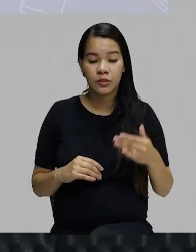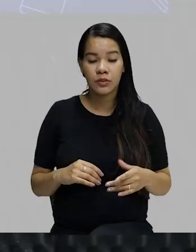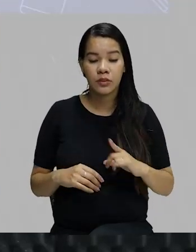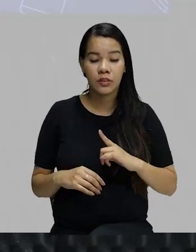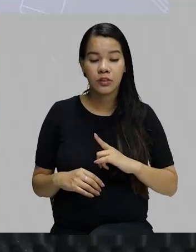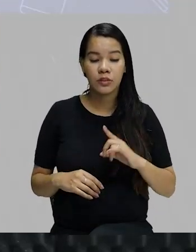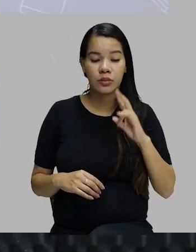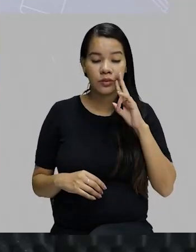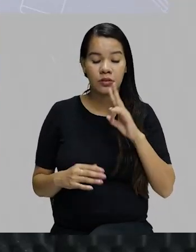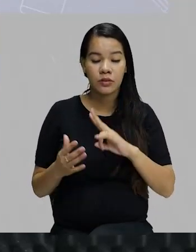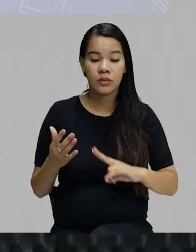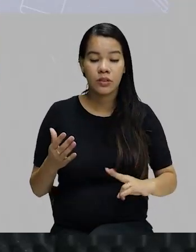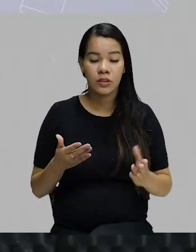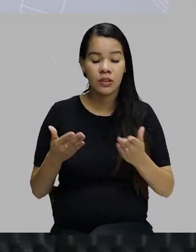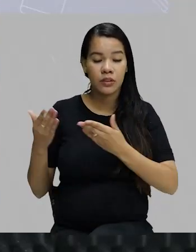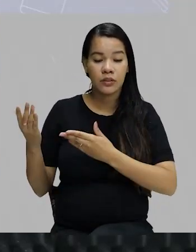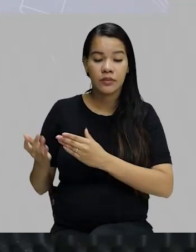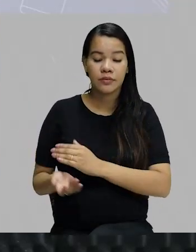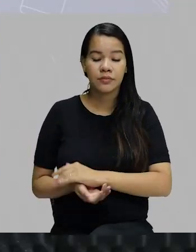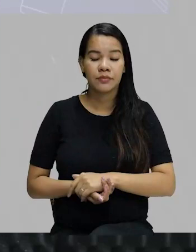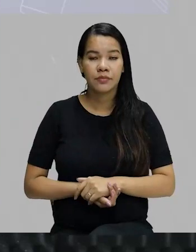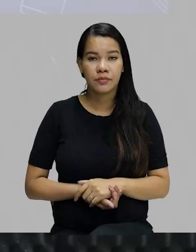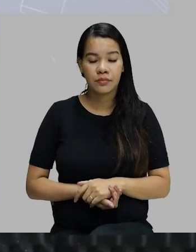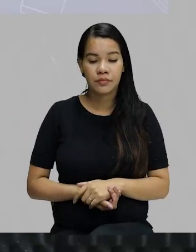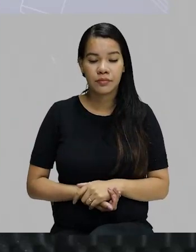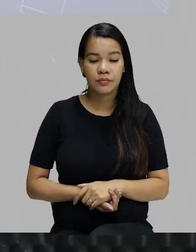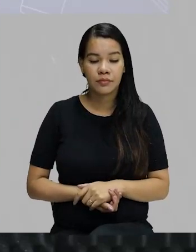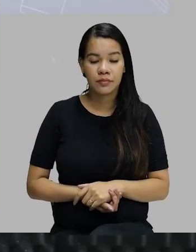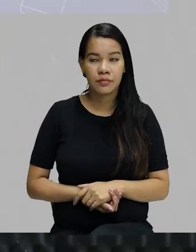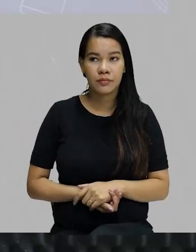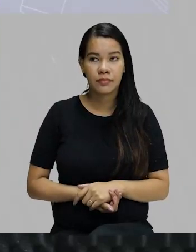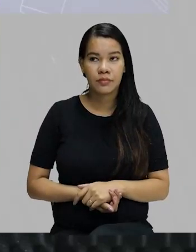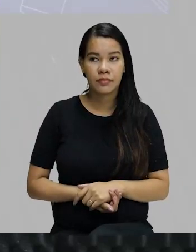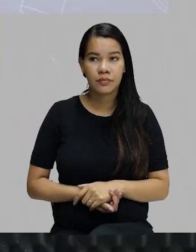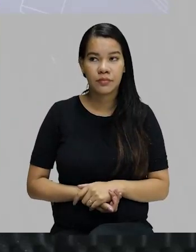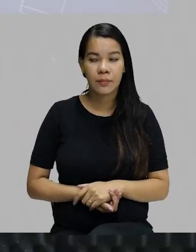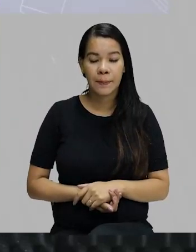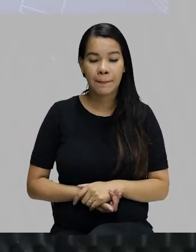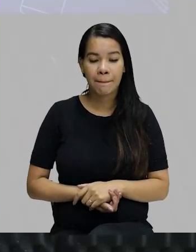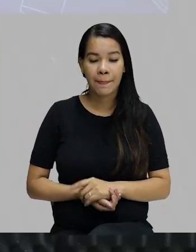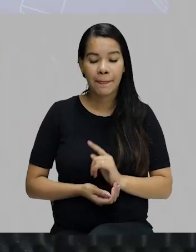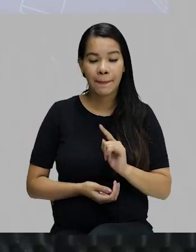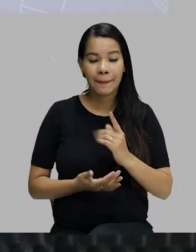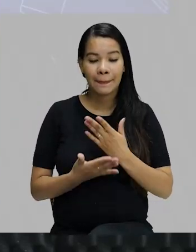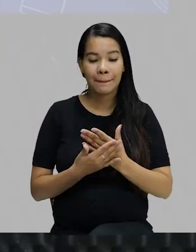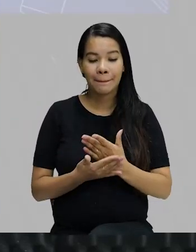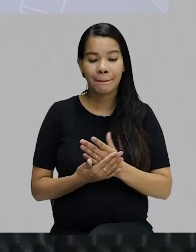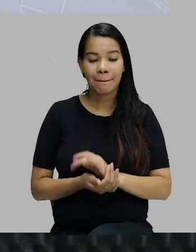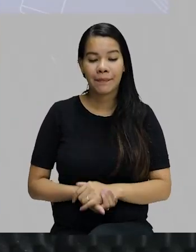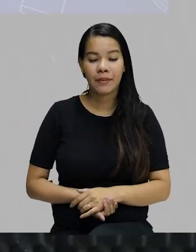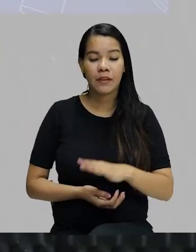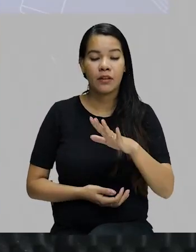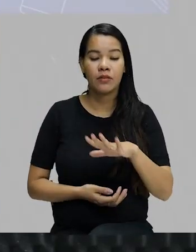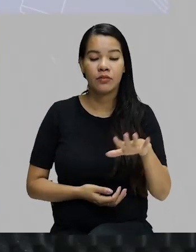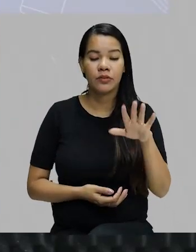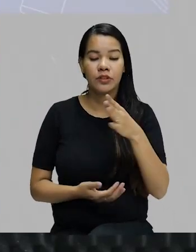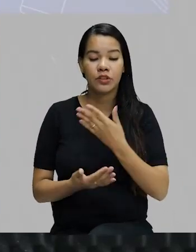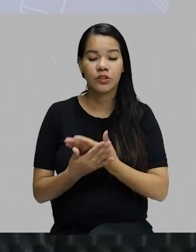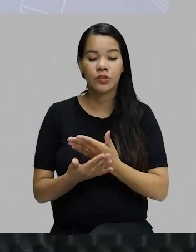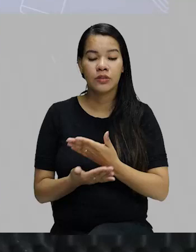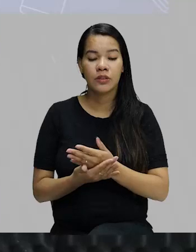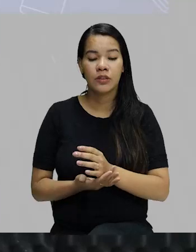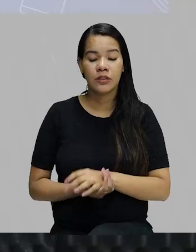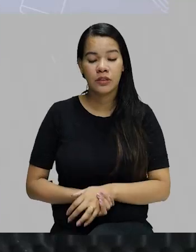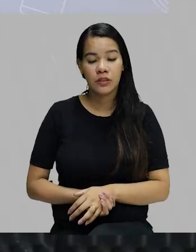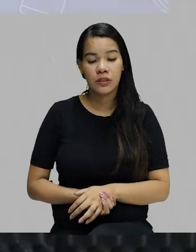indicativo, fica tu estudas, né? Que em espanhol fica tu estuda. E vós estudai, que